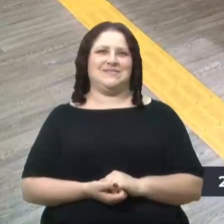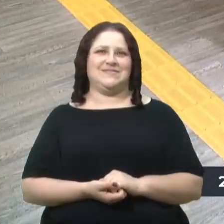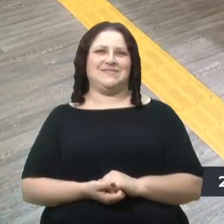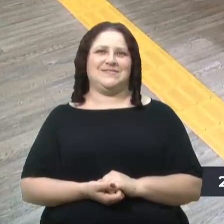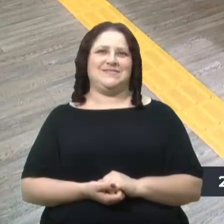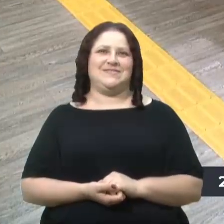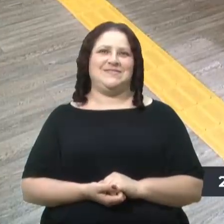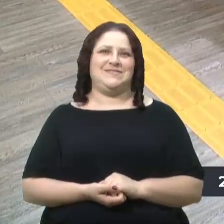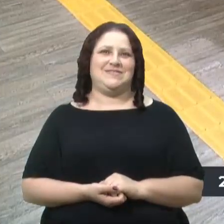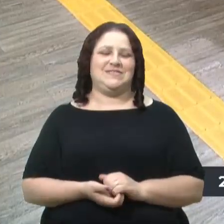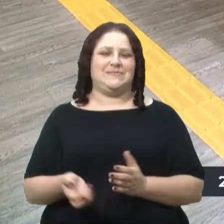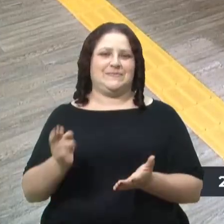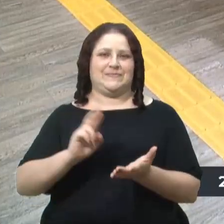Rose. e registrar a presença... registrar presença... e registrar